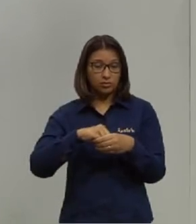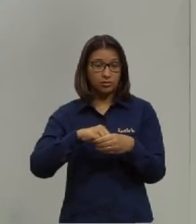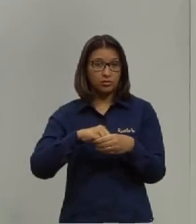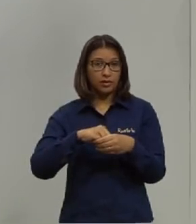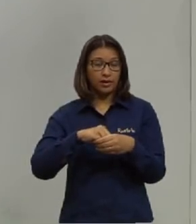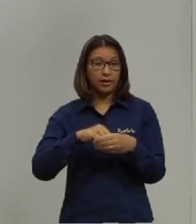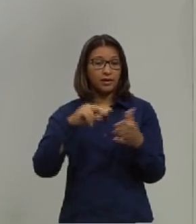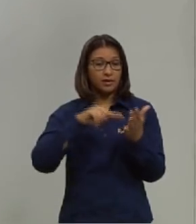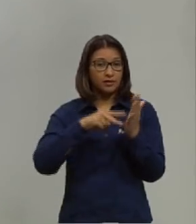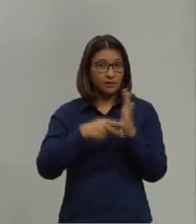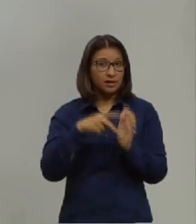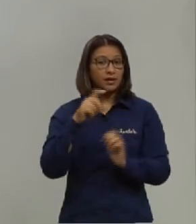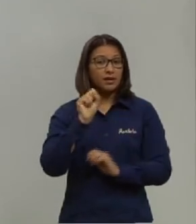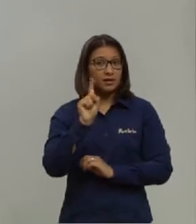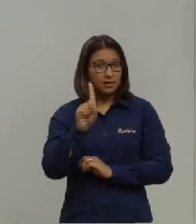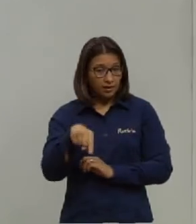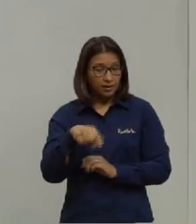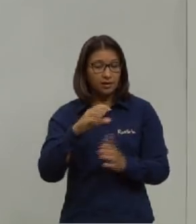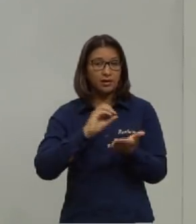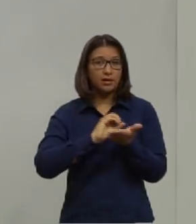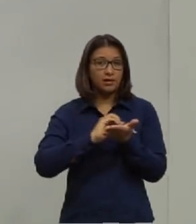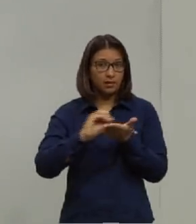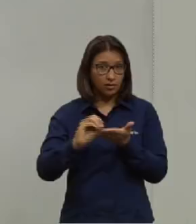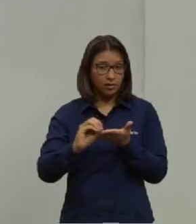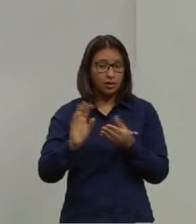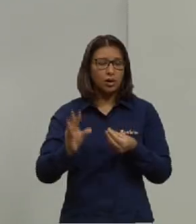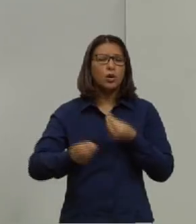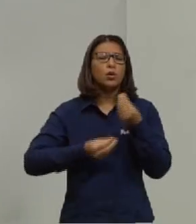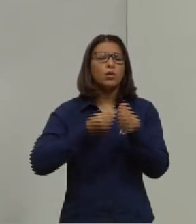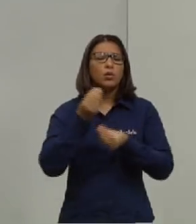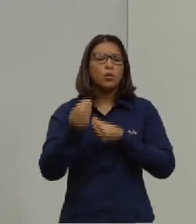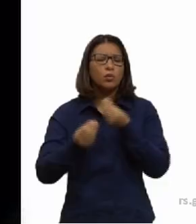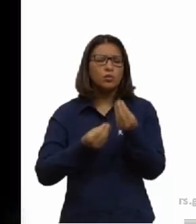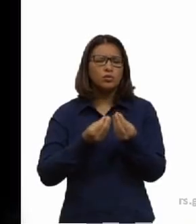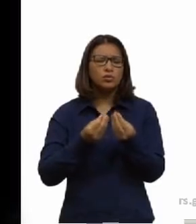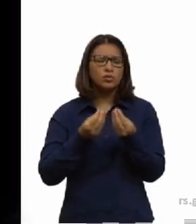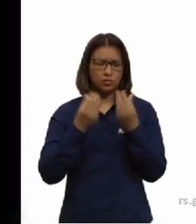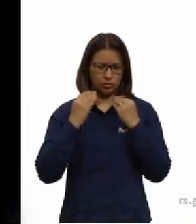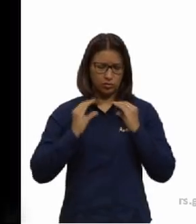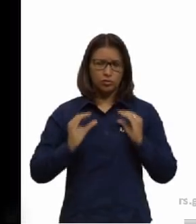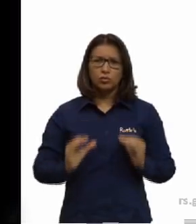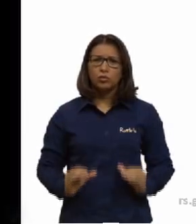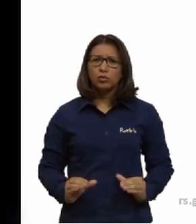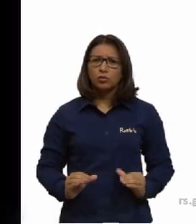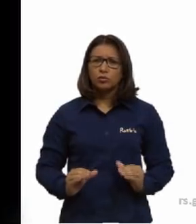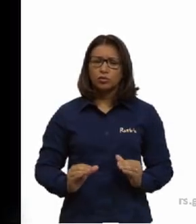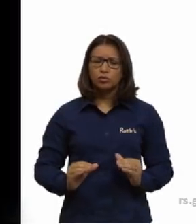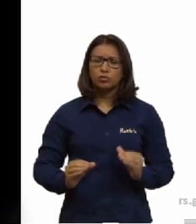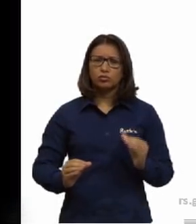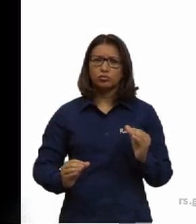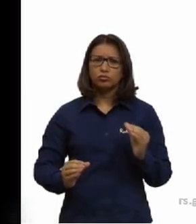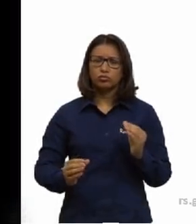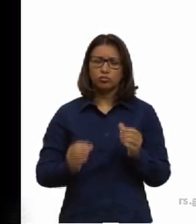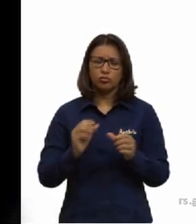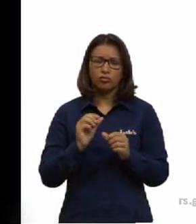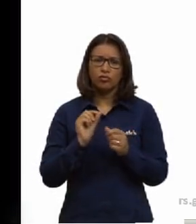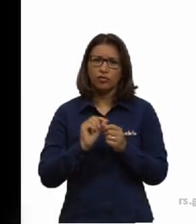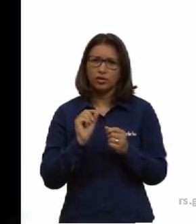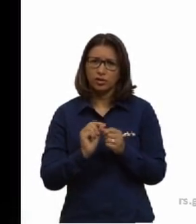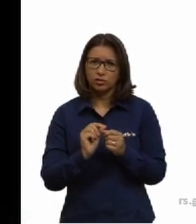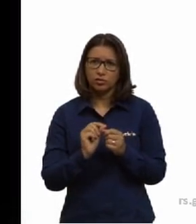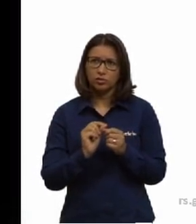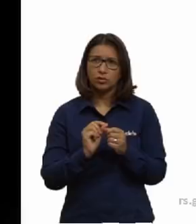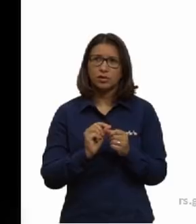o nosso corpo, tá? O nosso corpo é formado aí, a maior parte desse corpo vai ser formado por 65